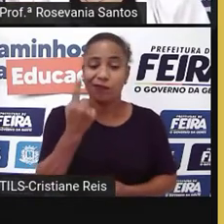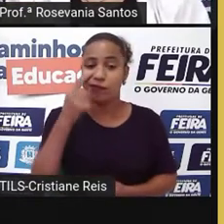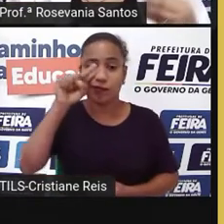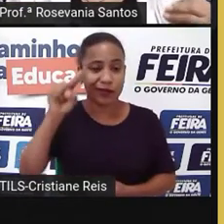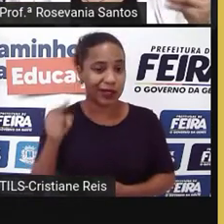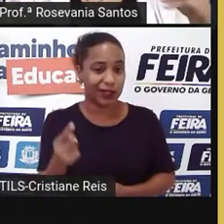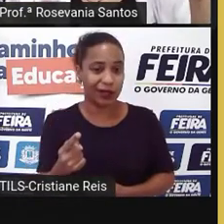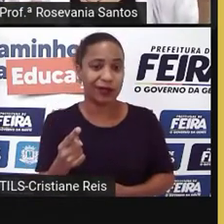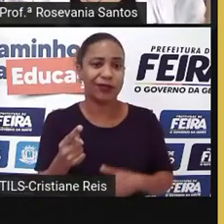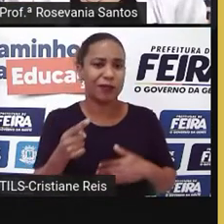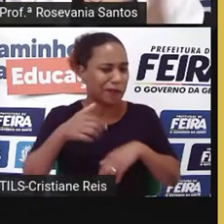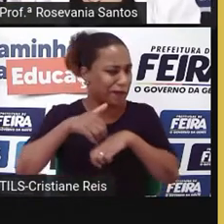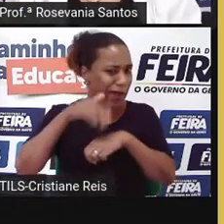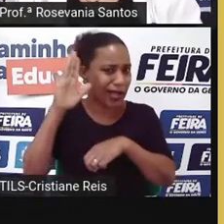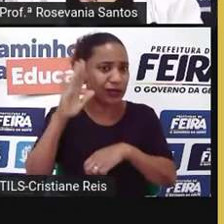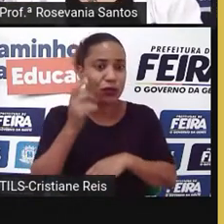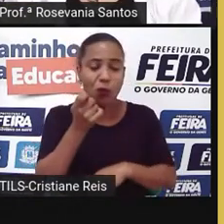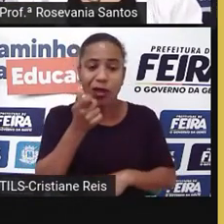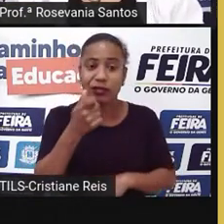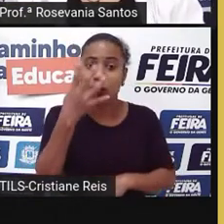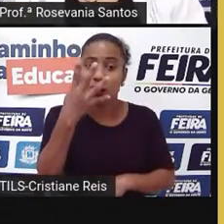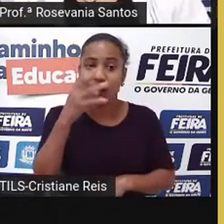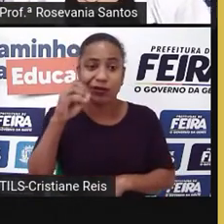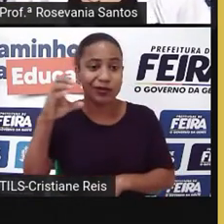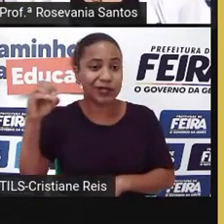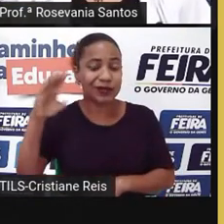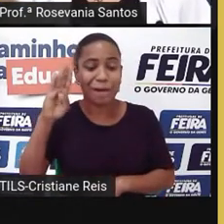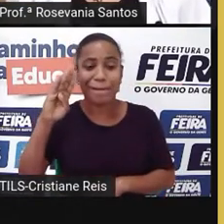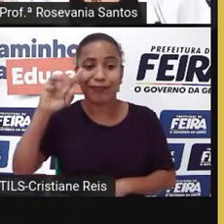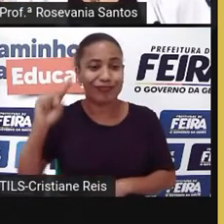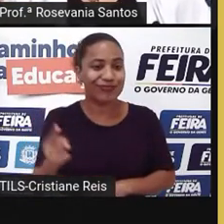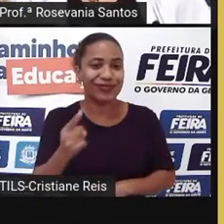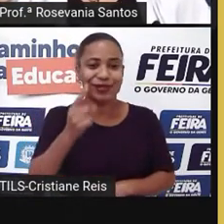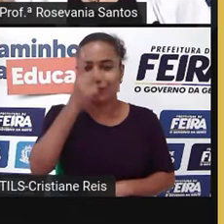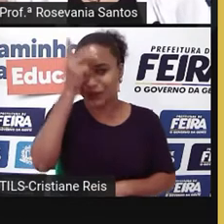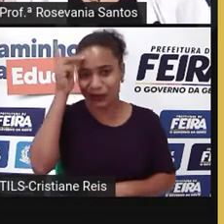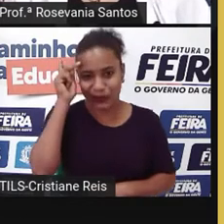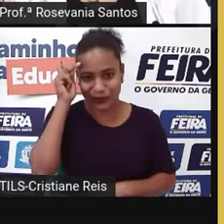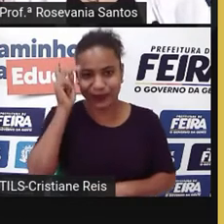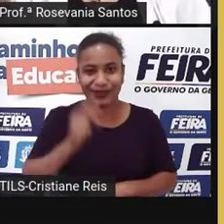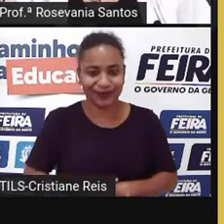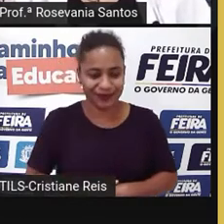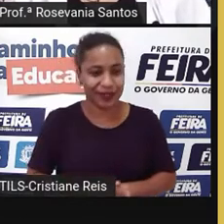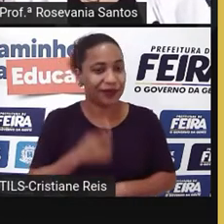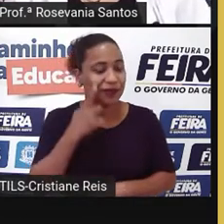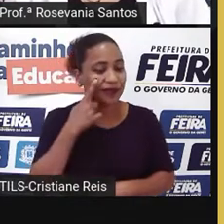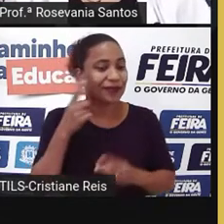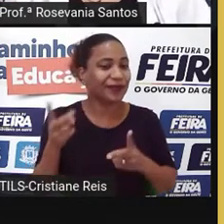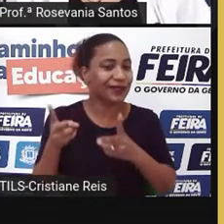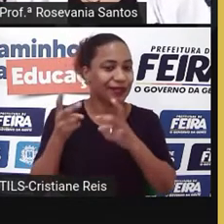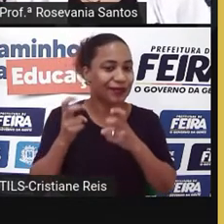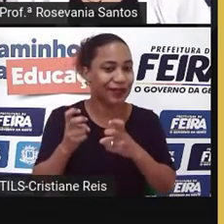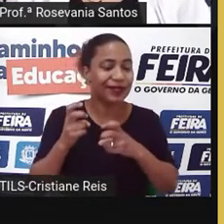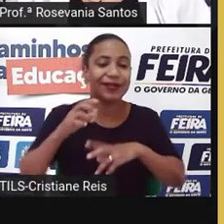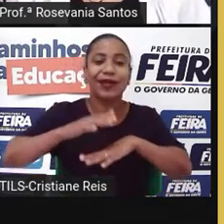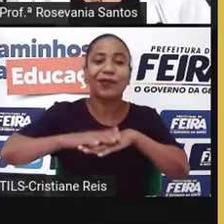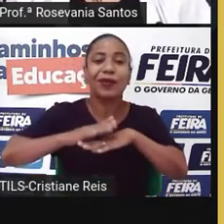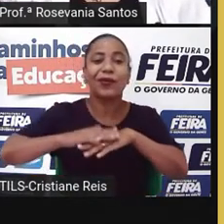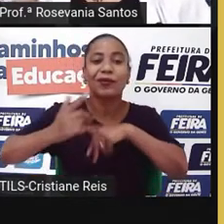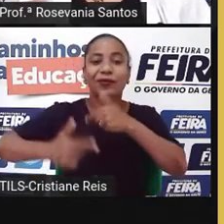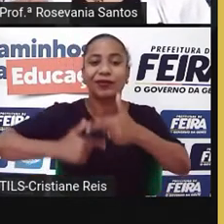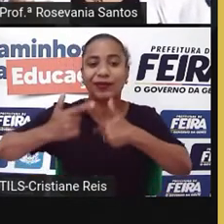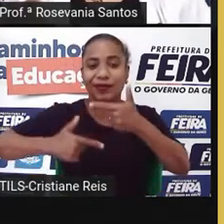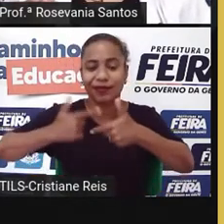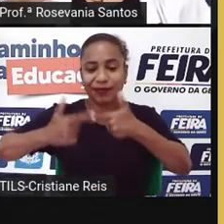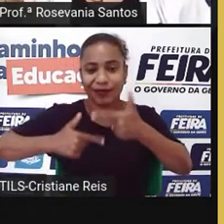e 300, quase 400 bilhões de habitantes. E aí vai perceber que parte dessa mão de obra, ela trabalha,